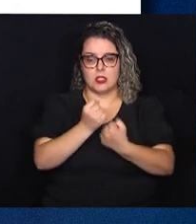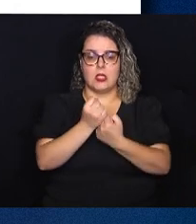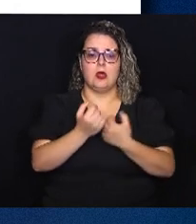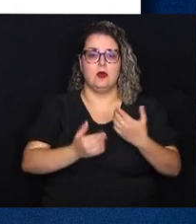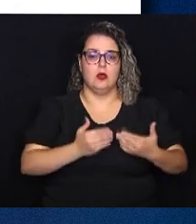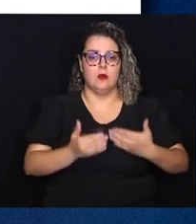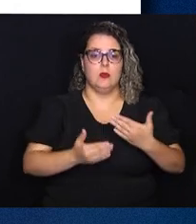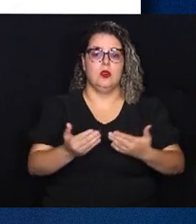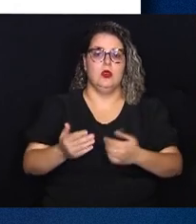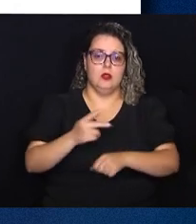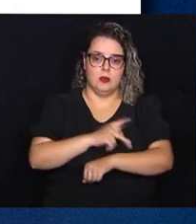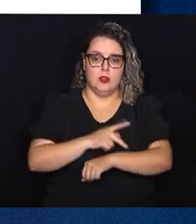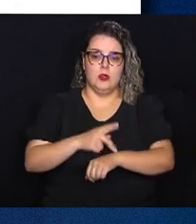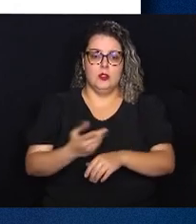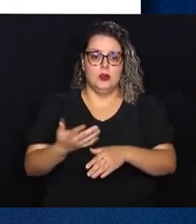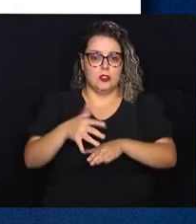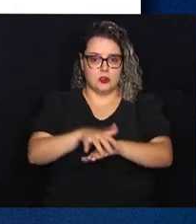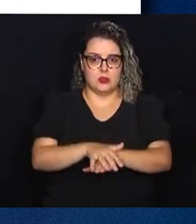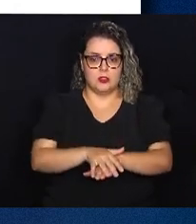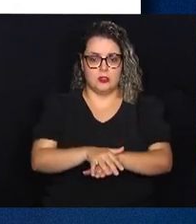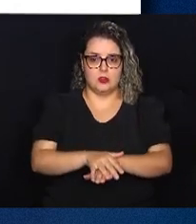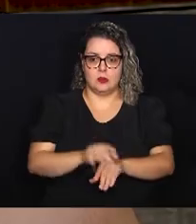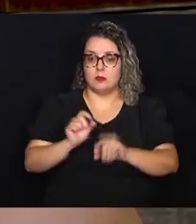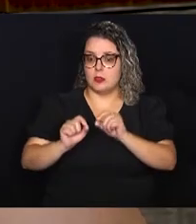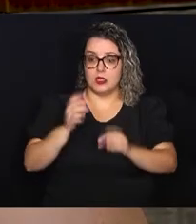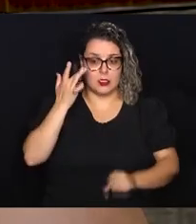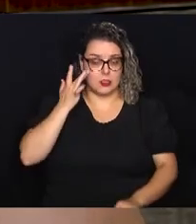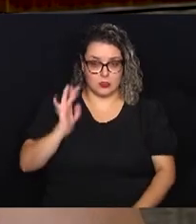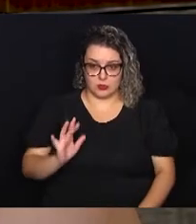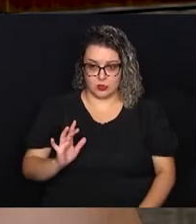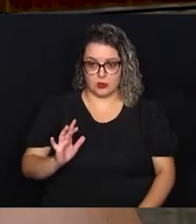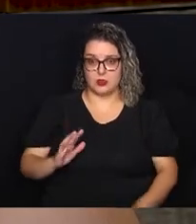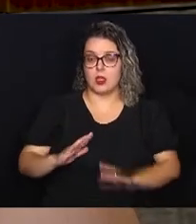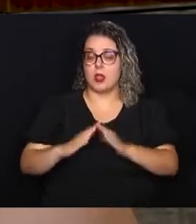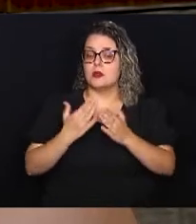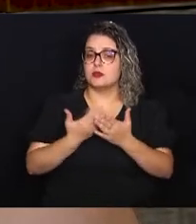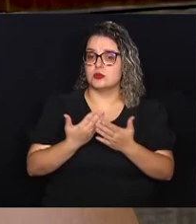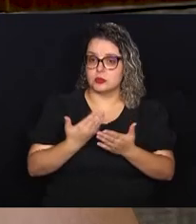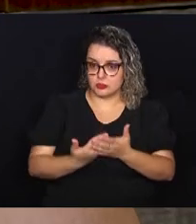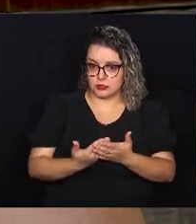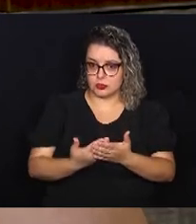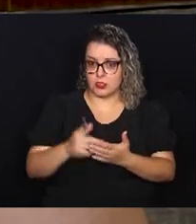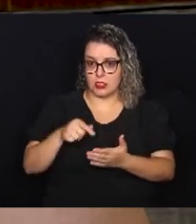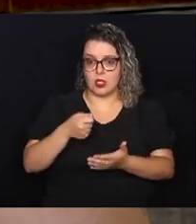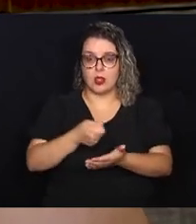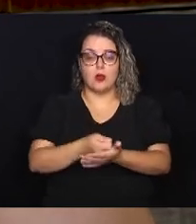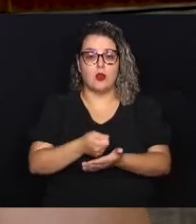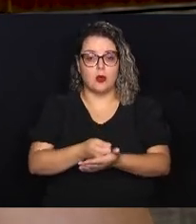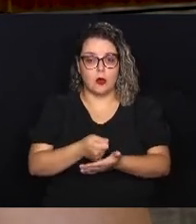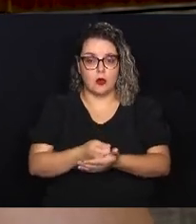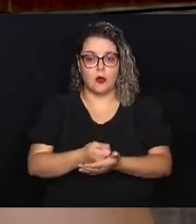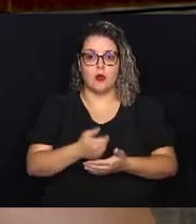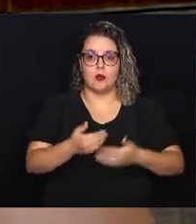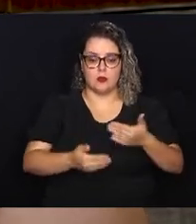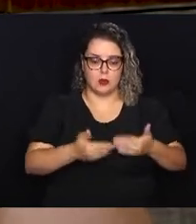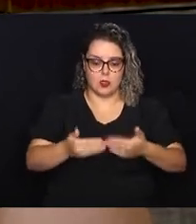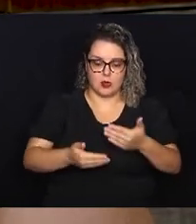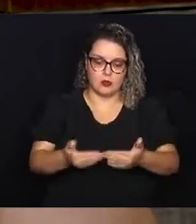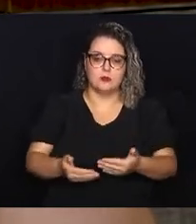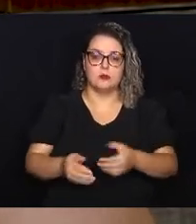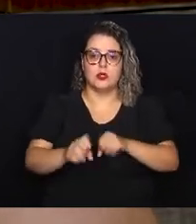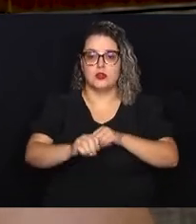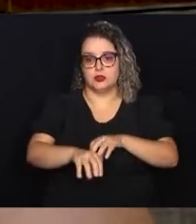apoio a processos pedagógicos inclusivos. Para quem não sabe, as escolas são obrigadas pelo